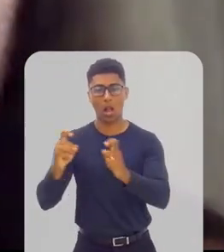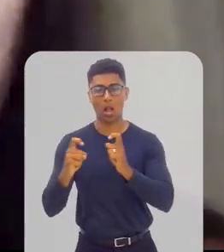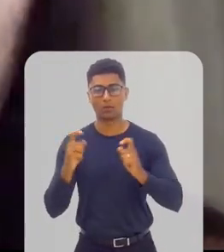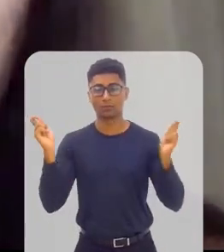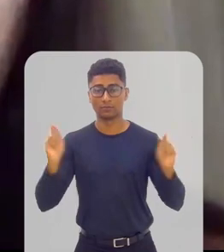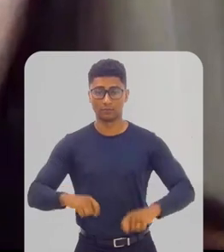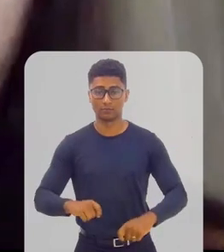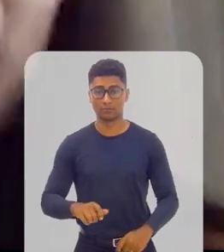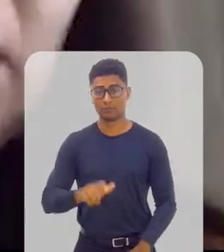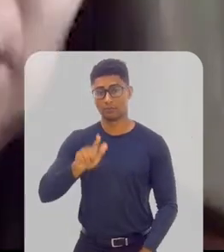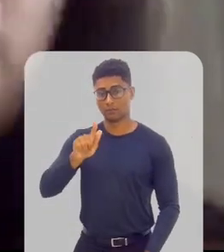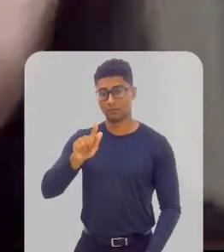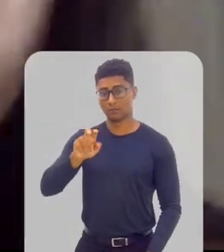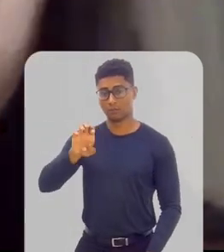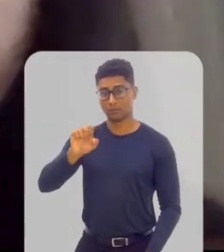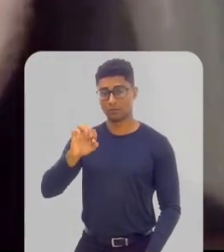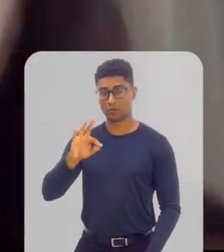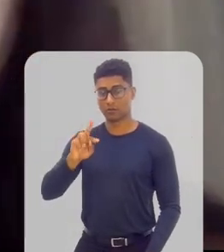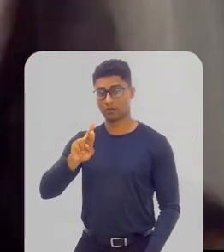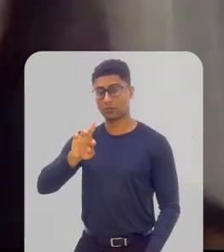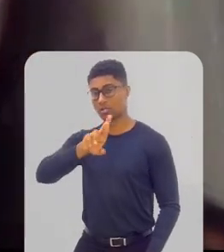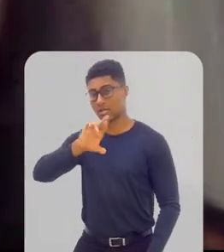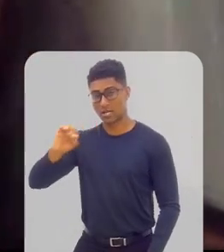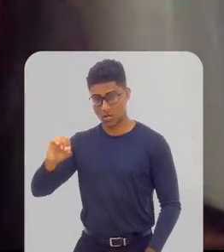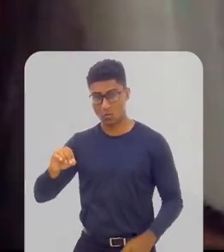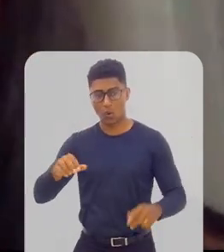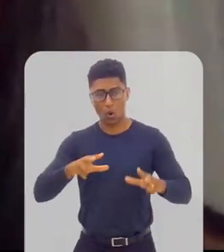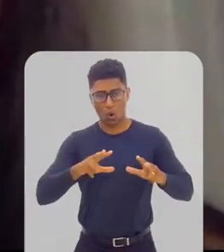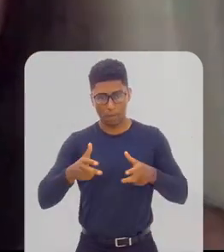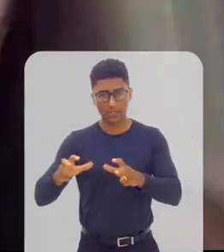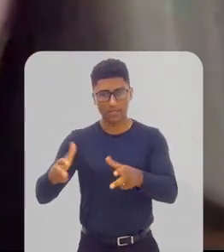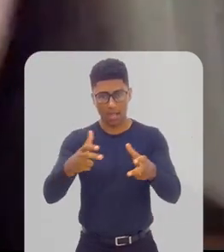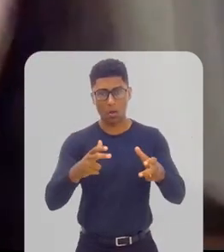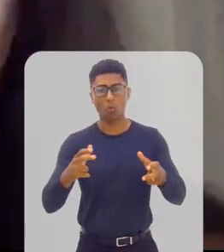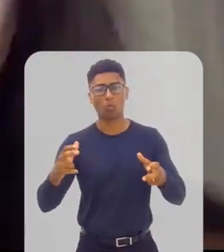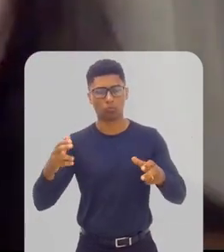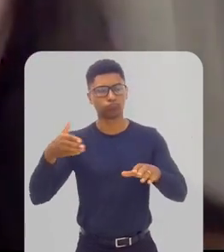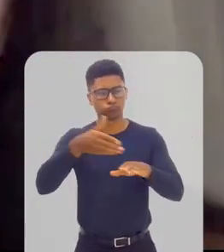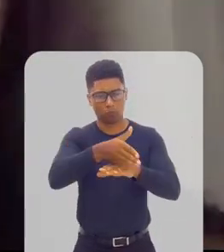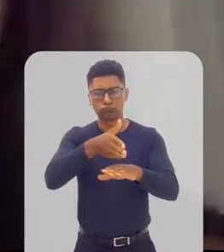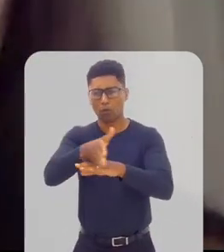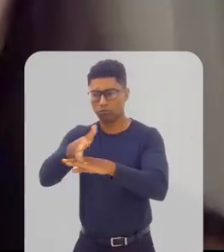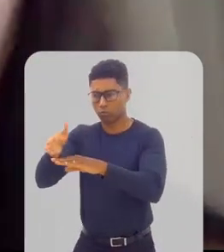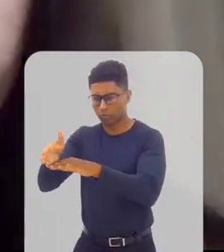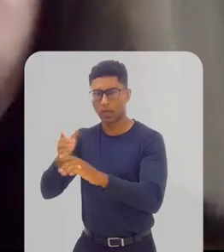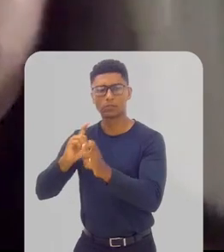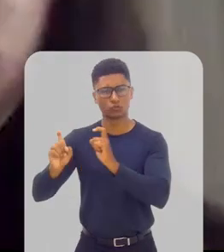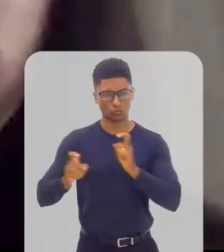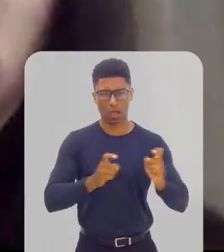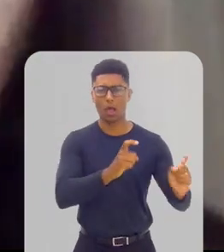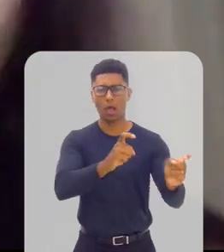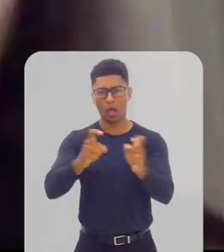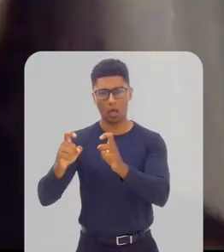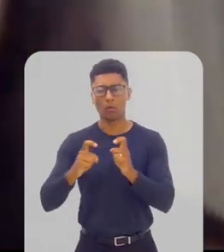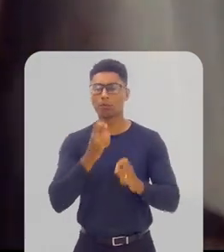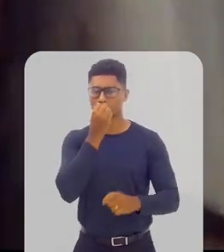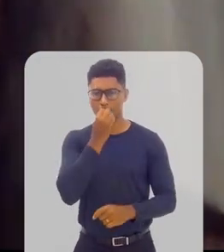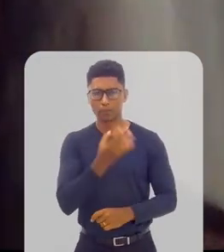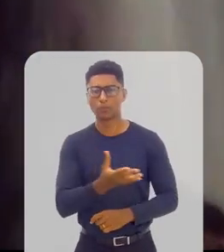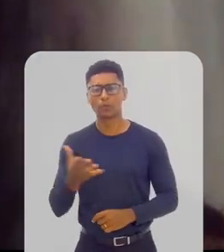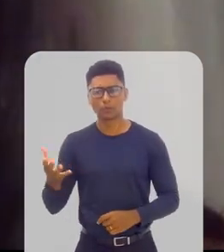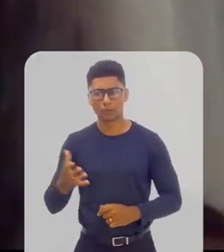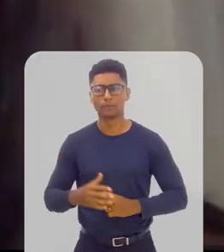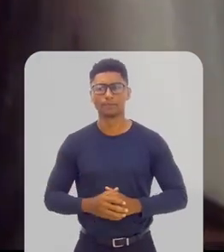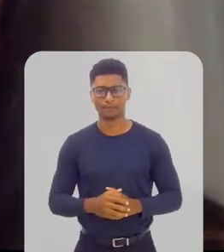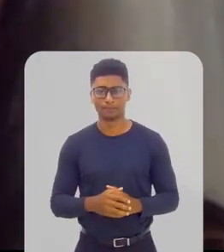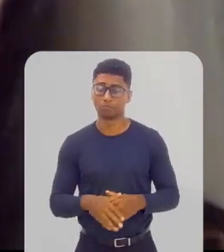Inclusive, a Geste Rio participa de algumas dessas comissões e realiza discussões que são muito frutíferas para a gestão